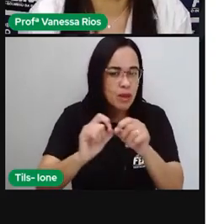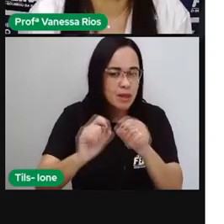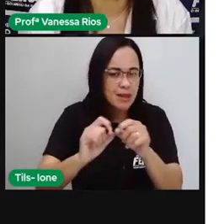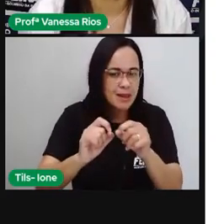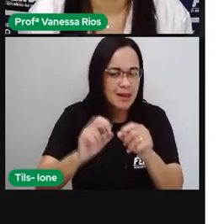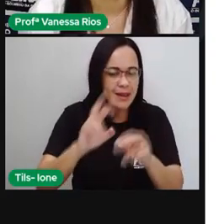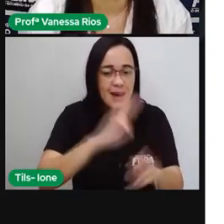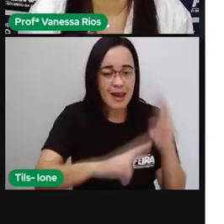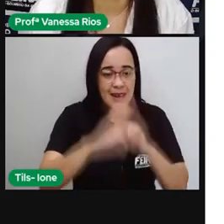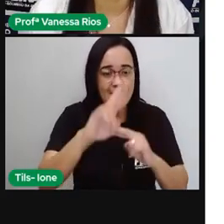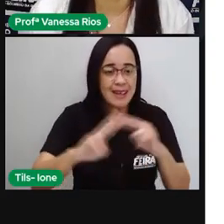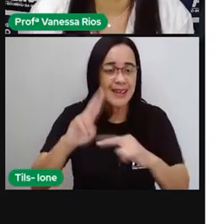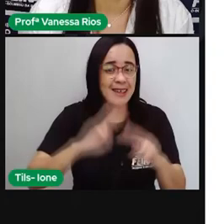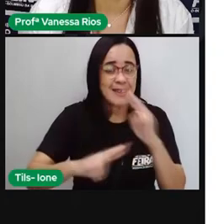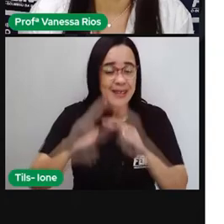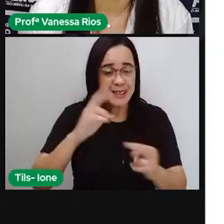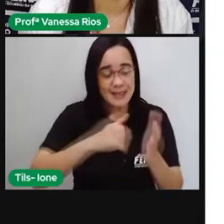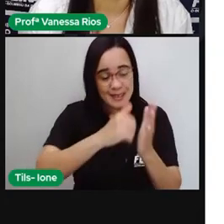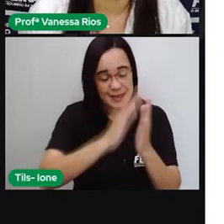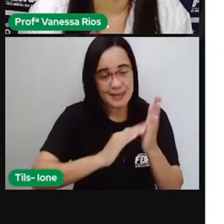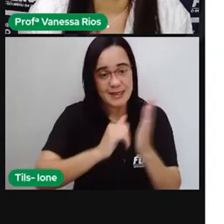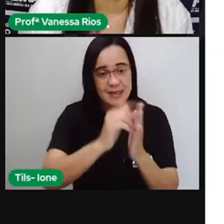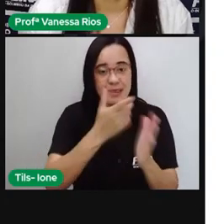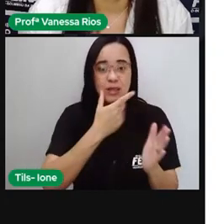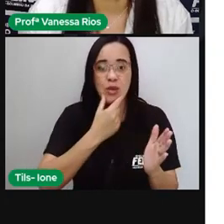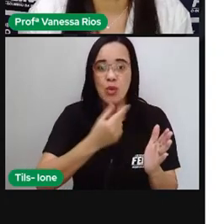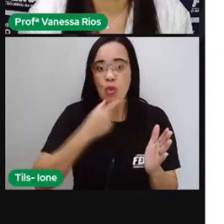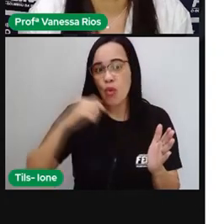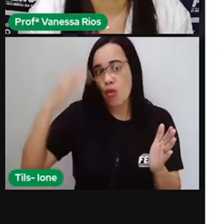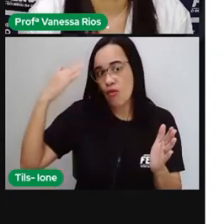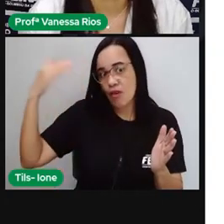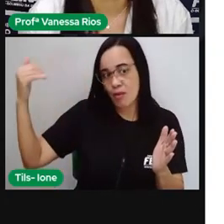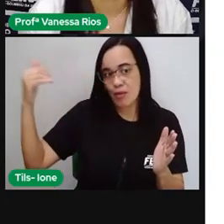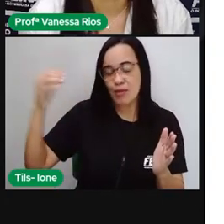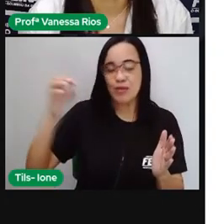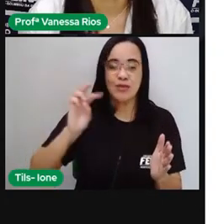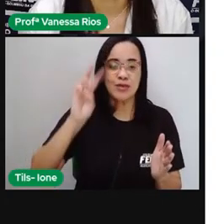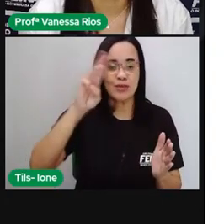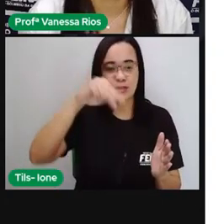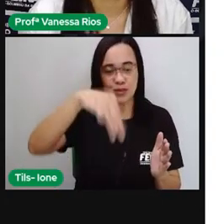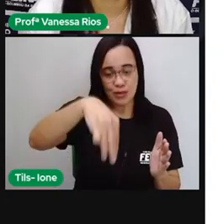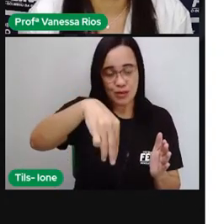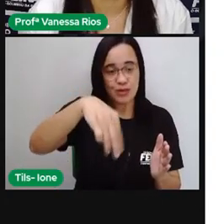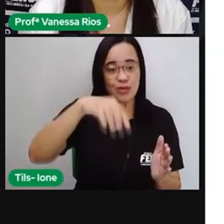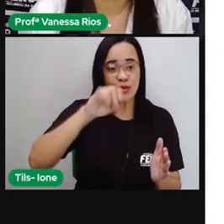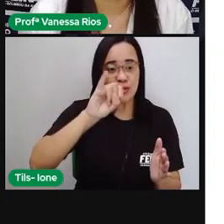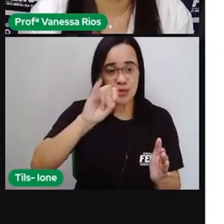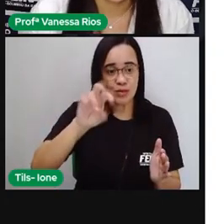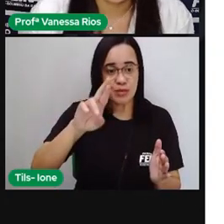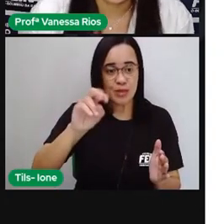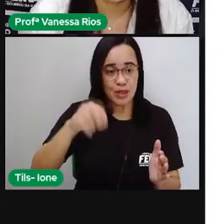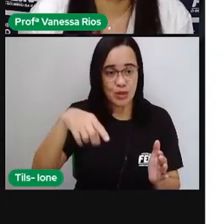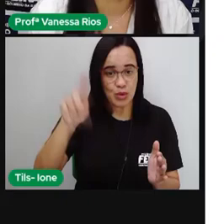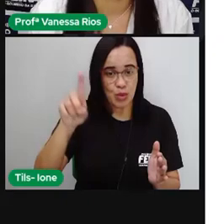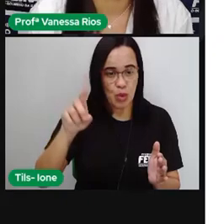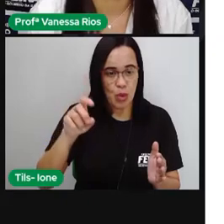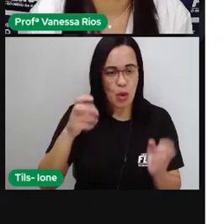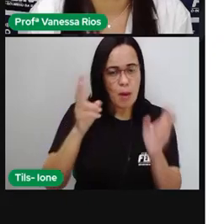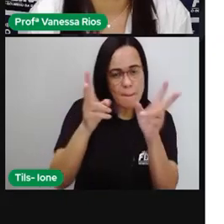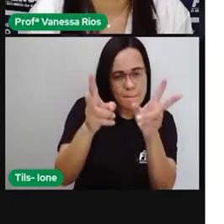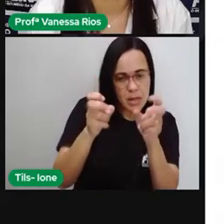passado aí na pintura de Miró. Você conseguiu perceber os elementos ou personagens